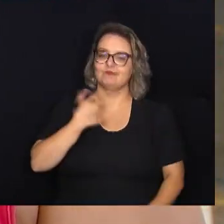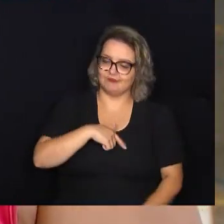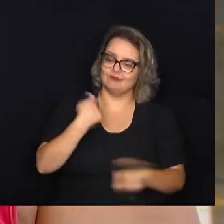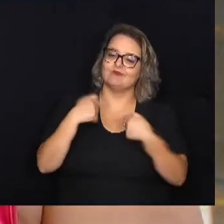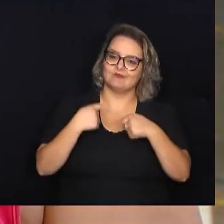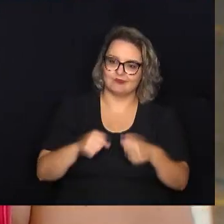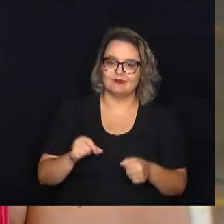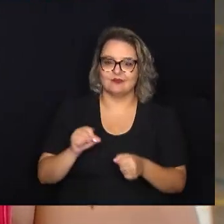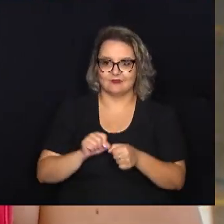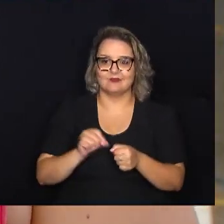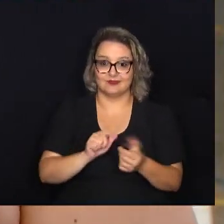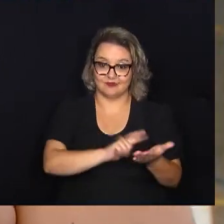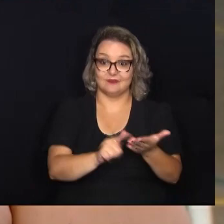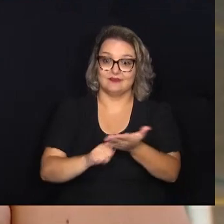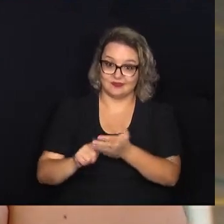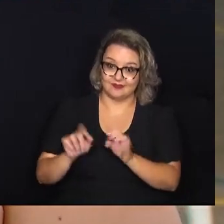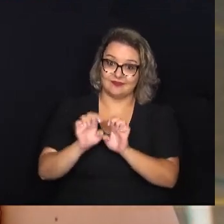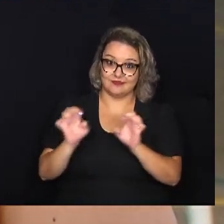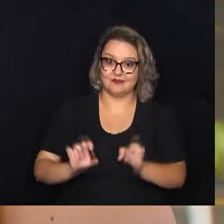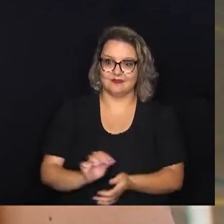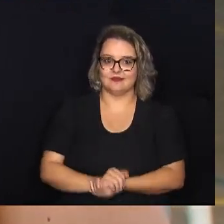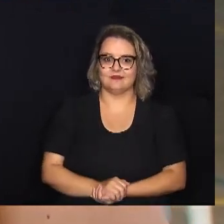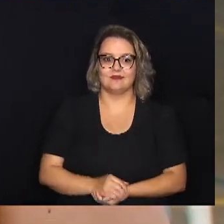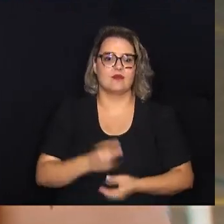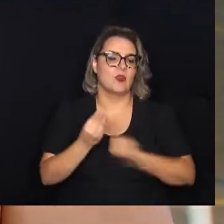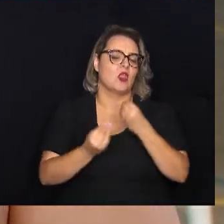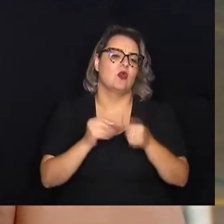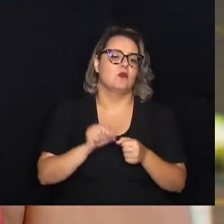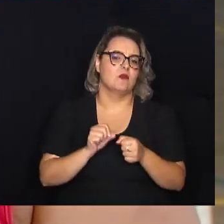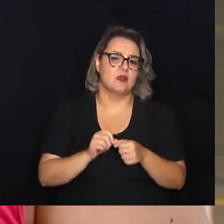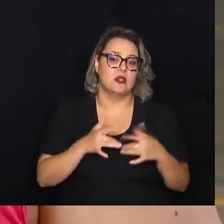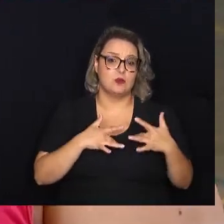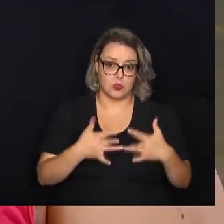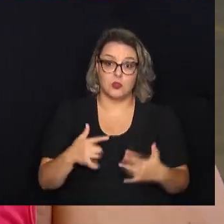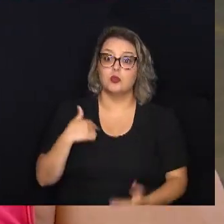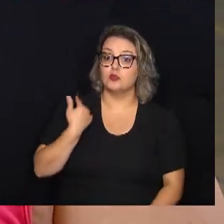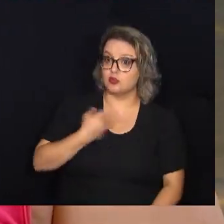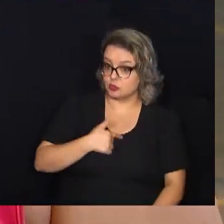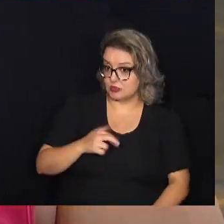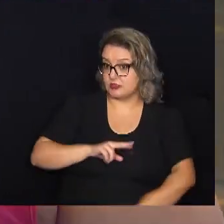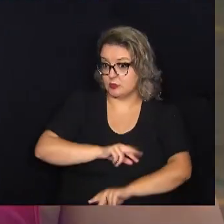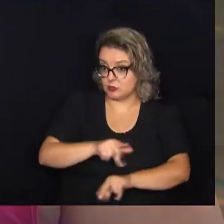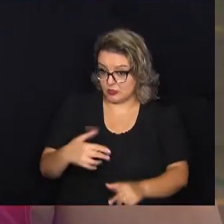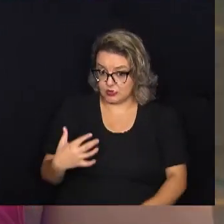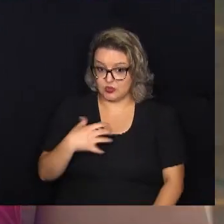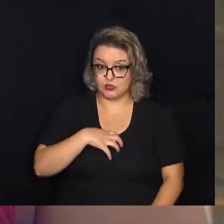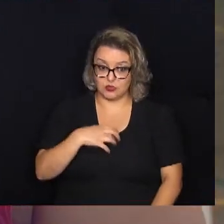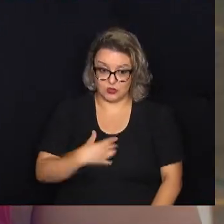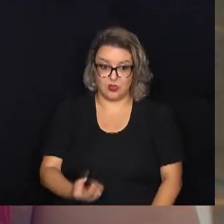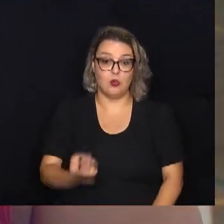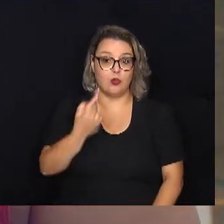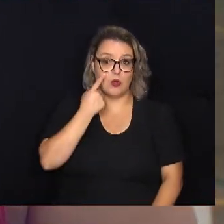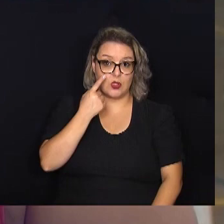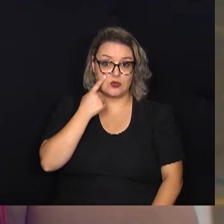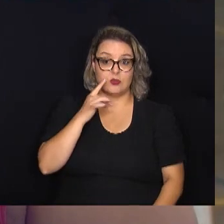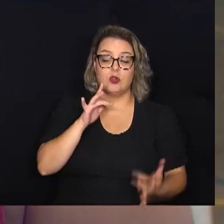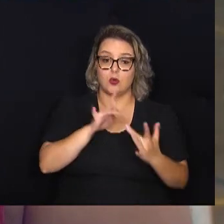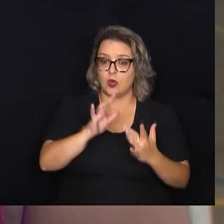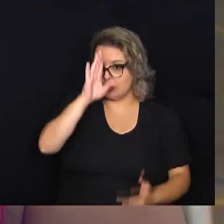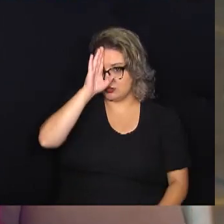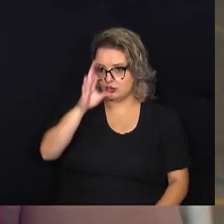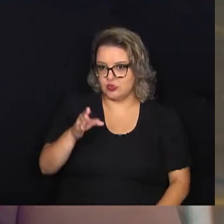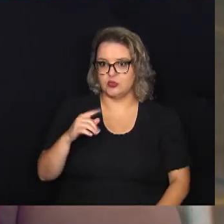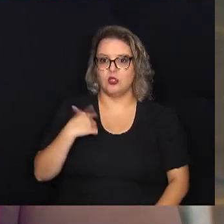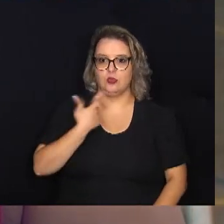para fazer toda essa estrutura, né? E como faz para doar? Então, tem várias formas de doar. Então, vocês podem fazer contato direto com a